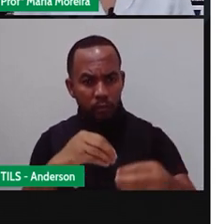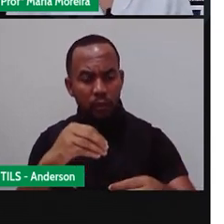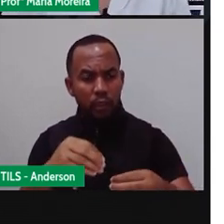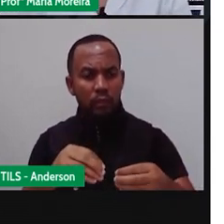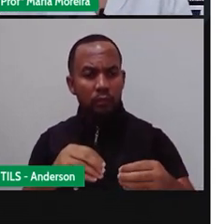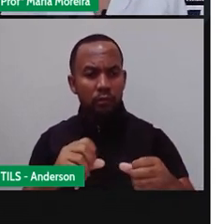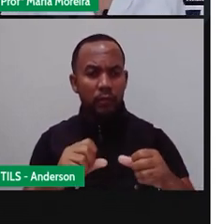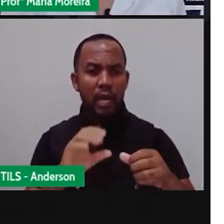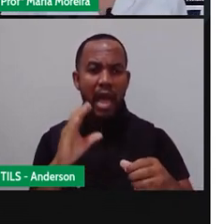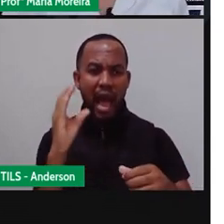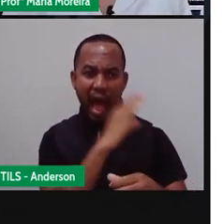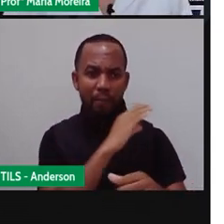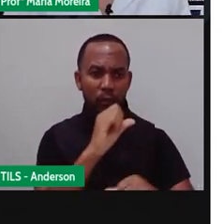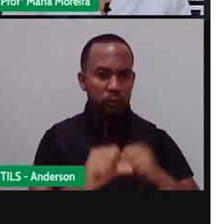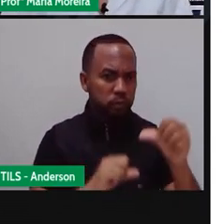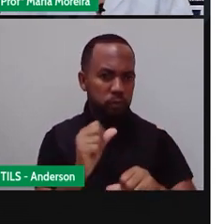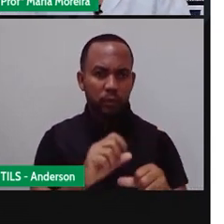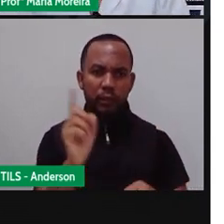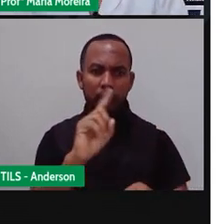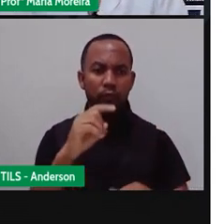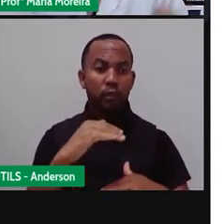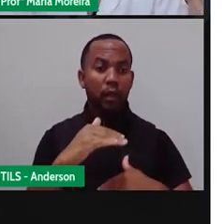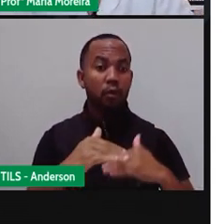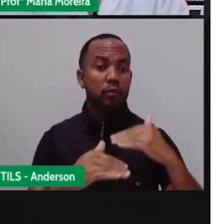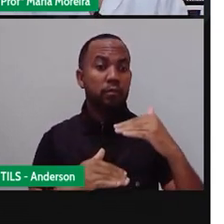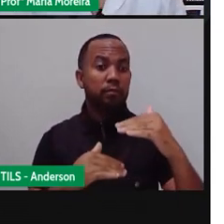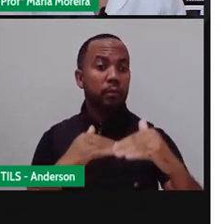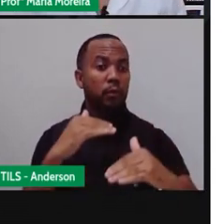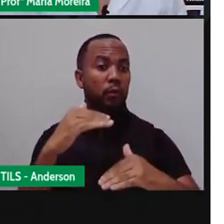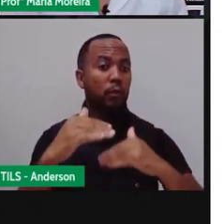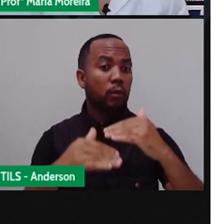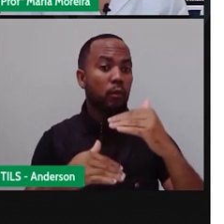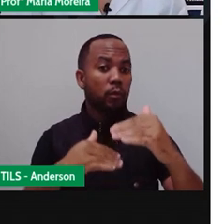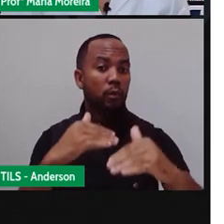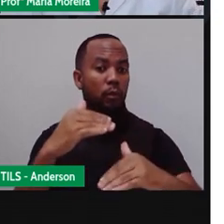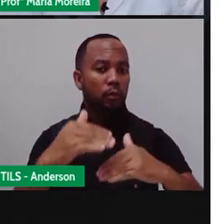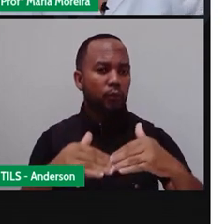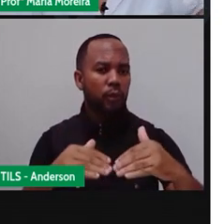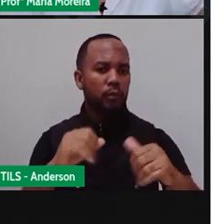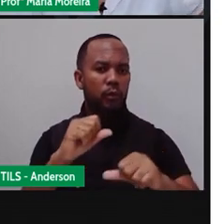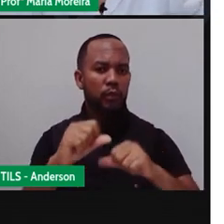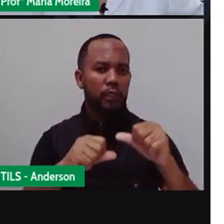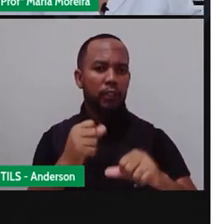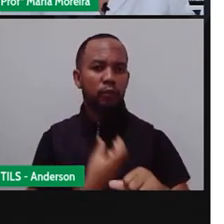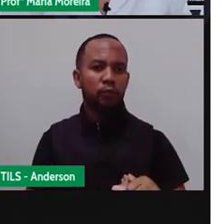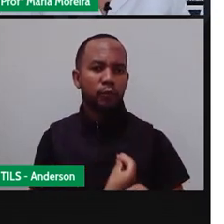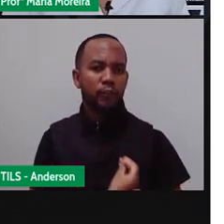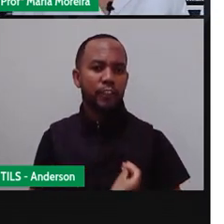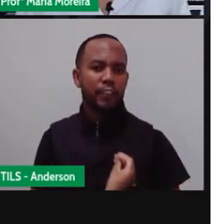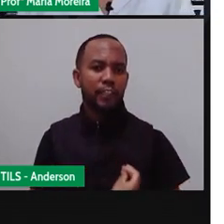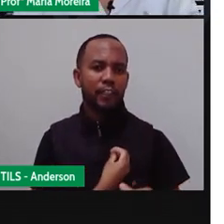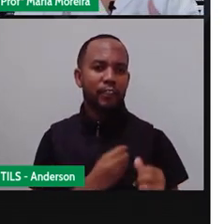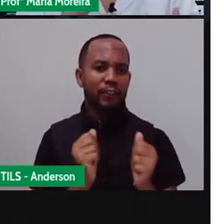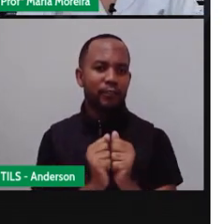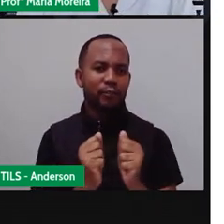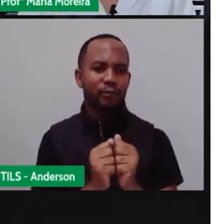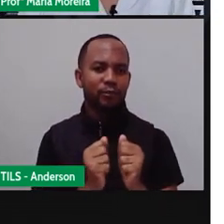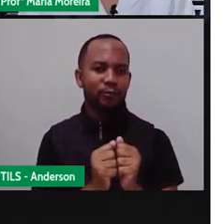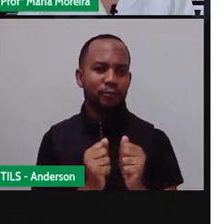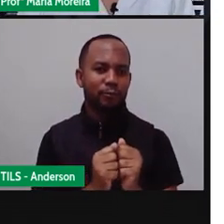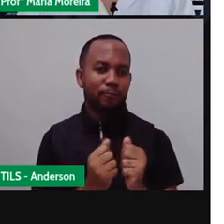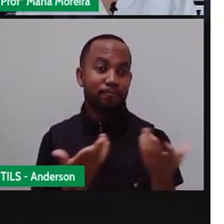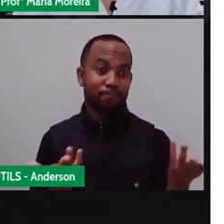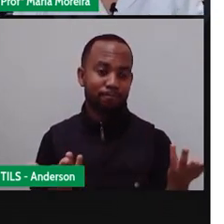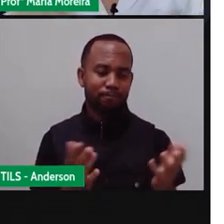hora para outra, não, a ovelha é desse jeito? Não. Eles foram se adaptando também para o quê? Para se aproximar do homem, porque é uma relação